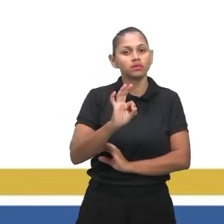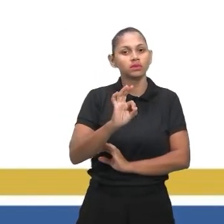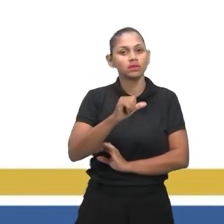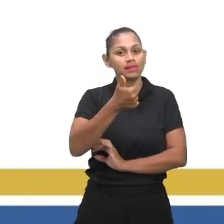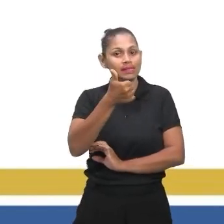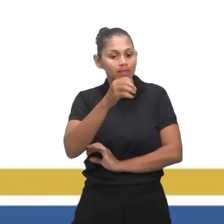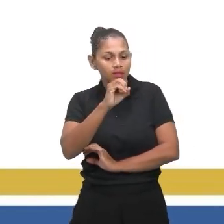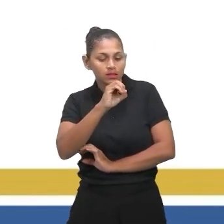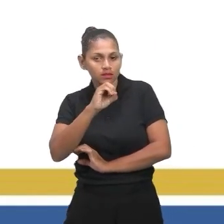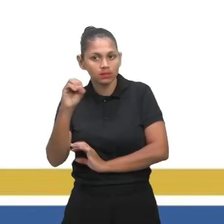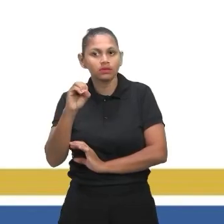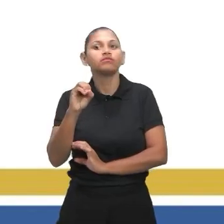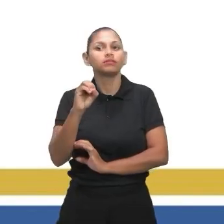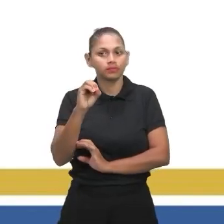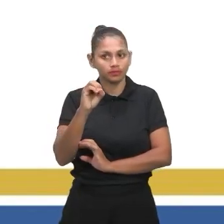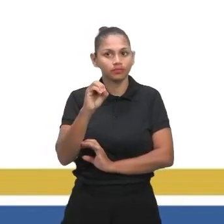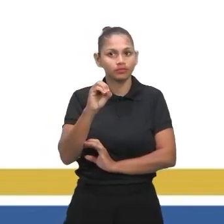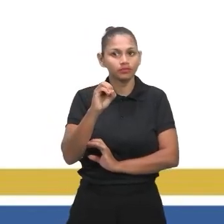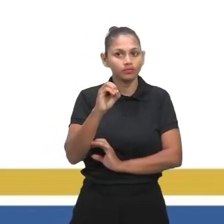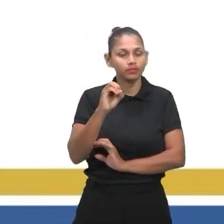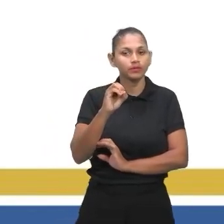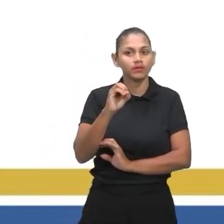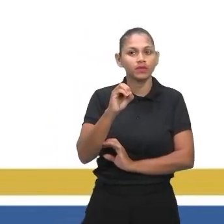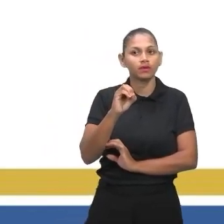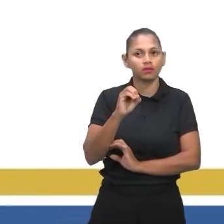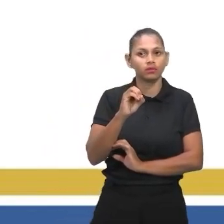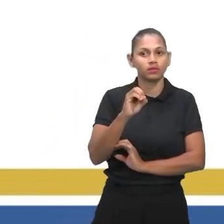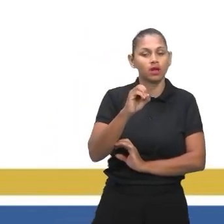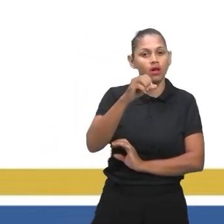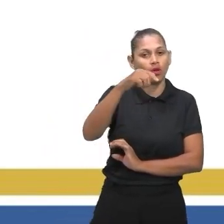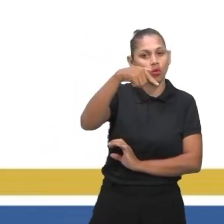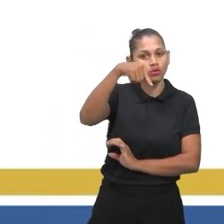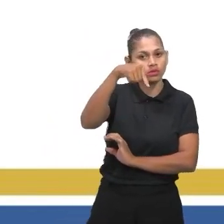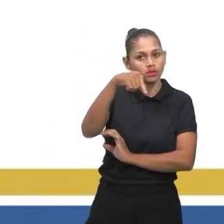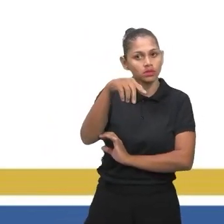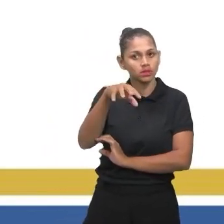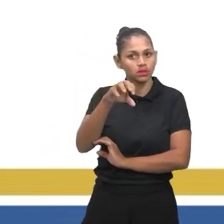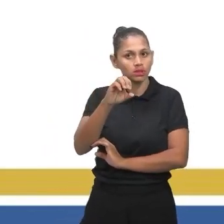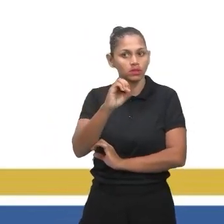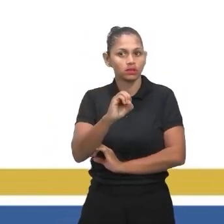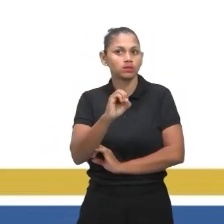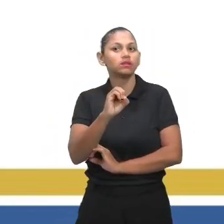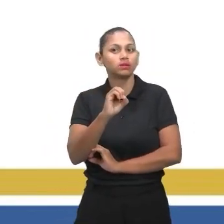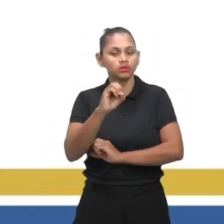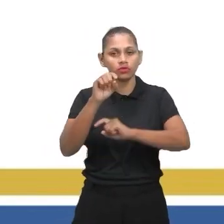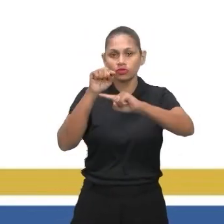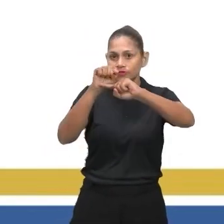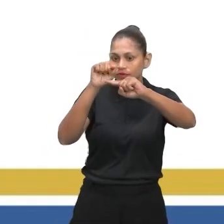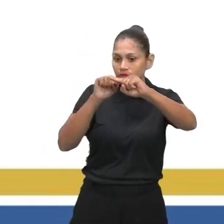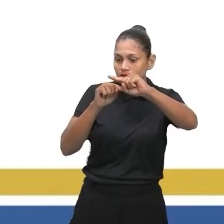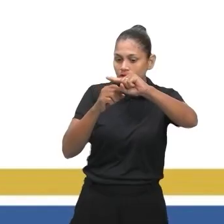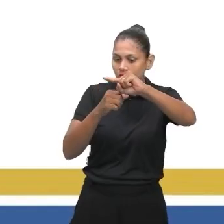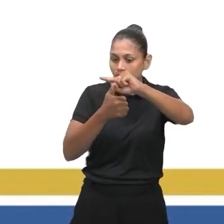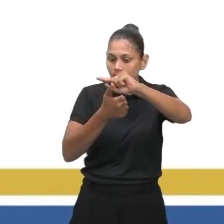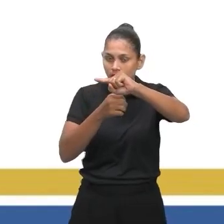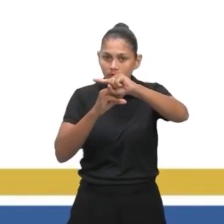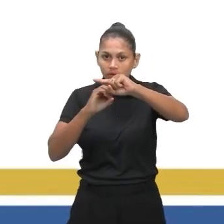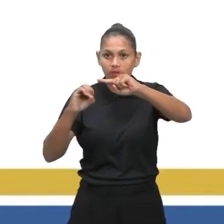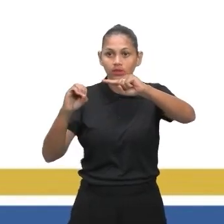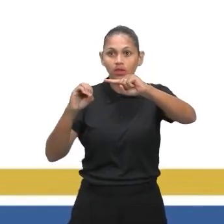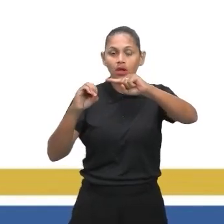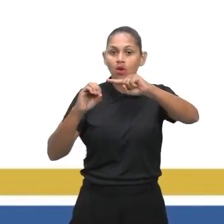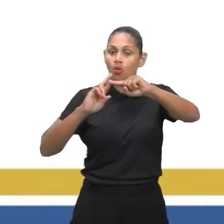cento, ele pode ser reescrito como setenta sobre cem. E quando você divide setenta para cem, é igual a 0